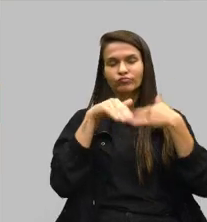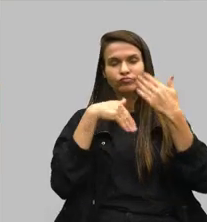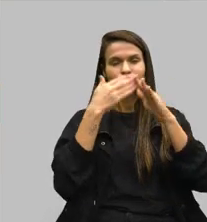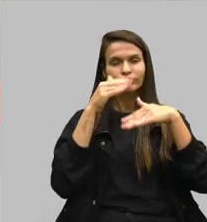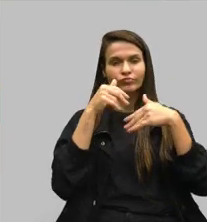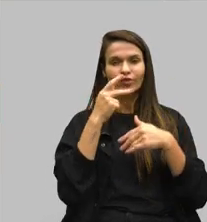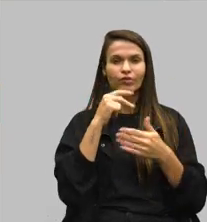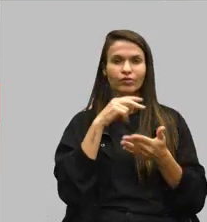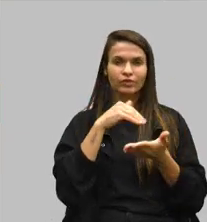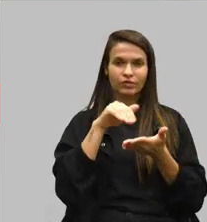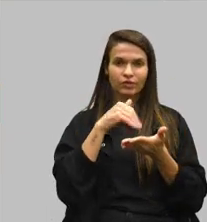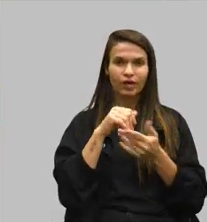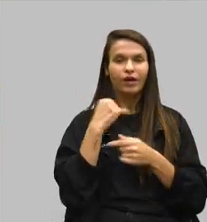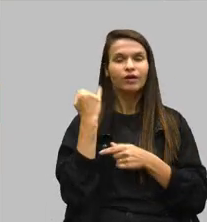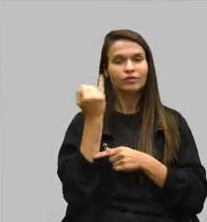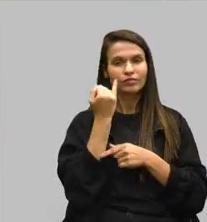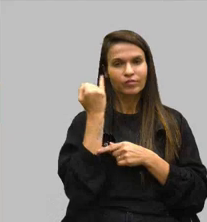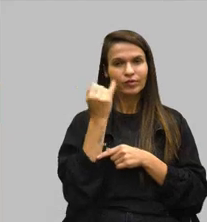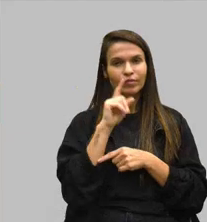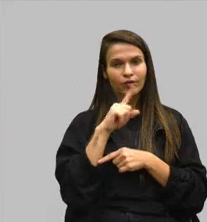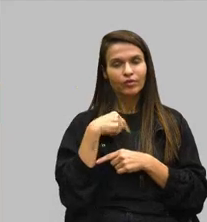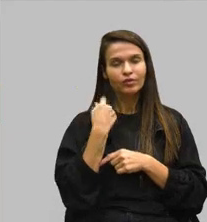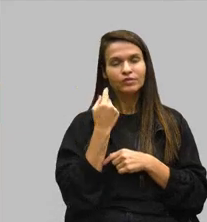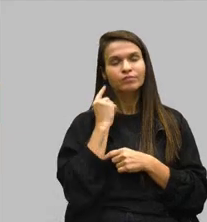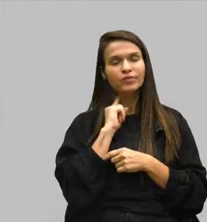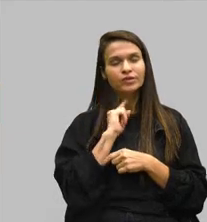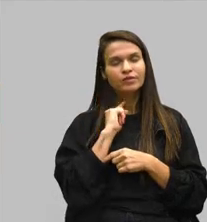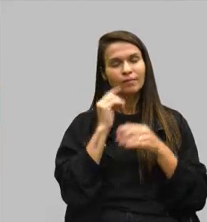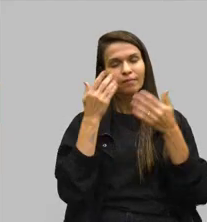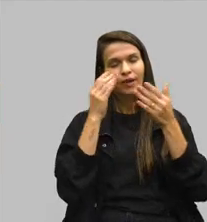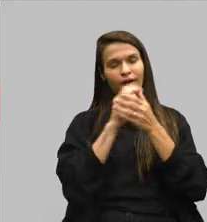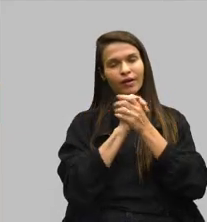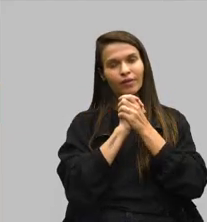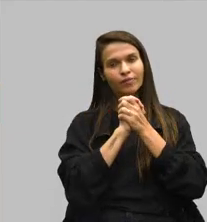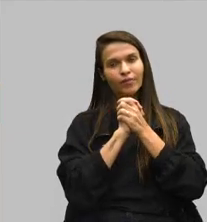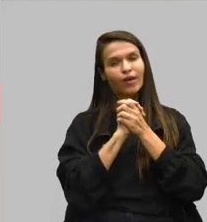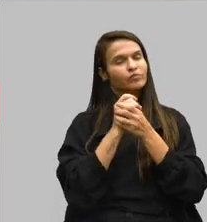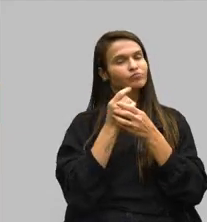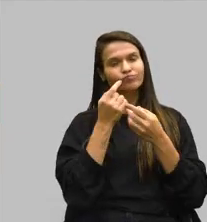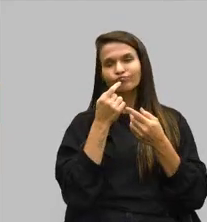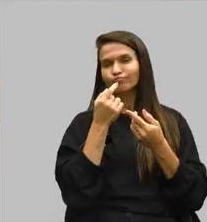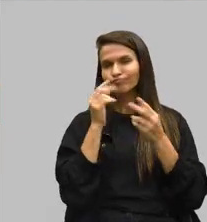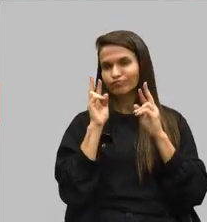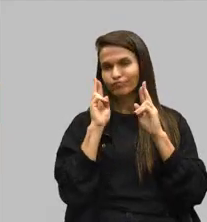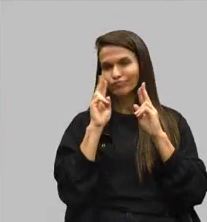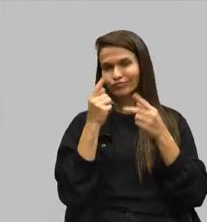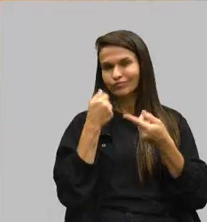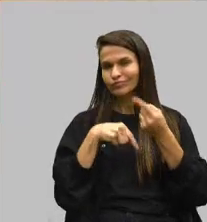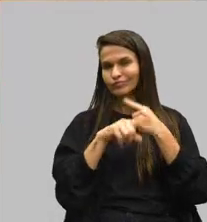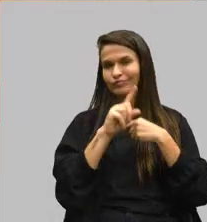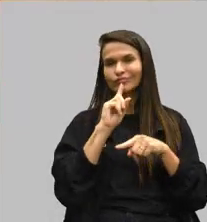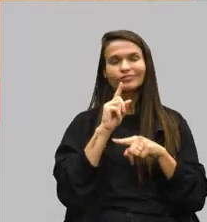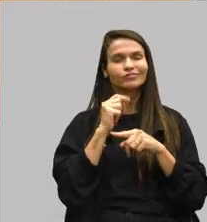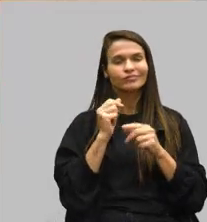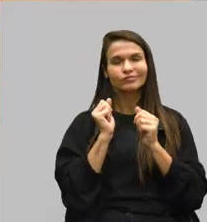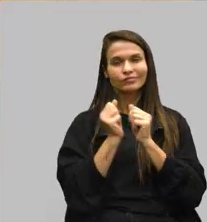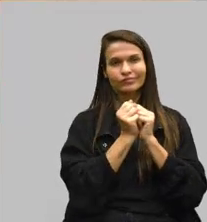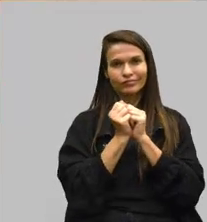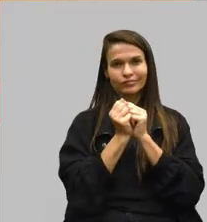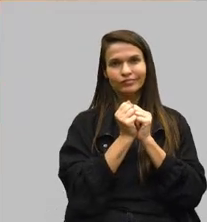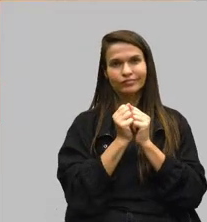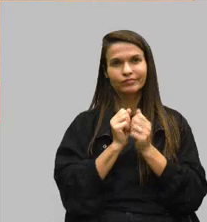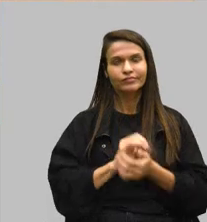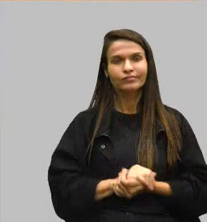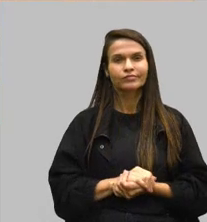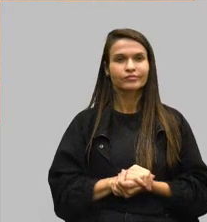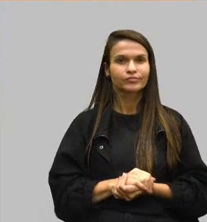que é importantíssima para a nossa Minas Gerais. Parabéns, muito sucesso, estamos juntos. Secretária.